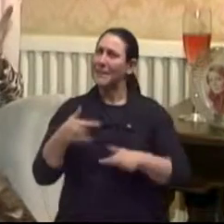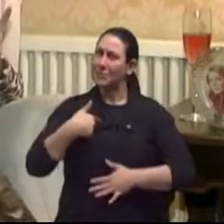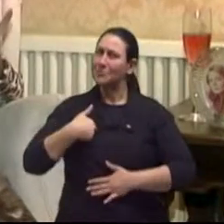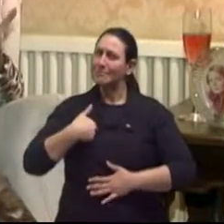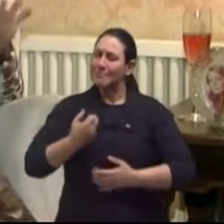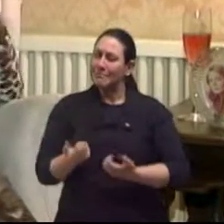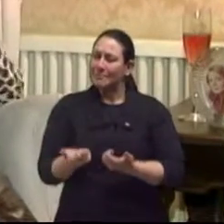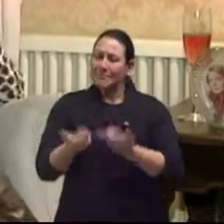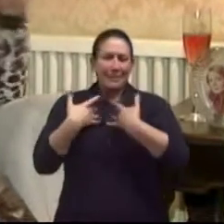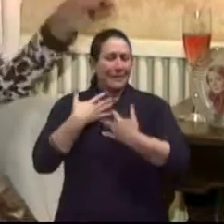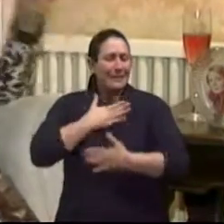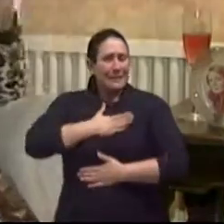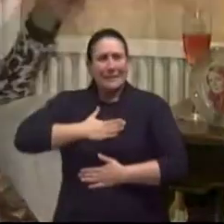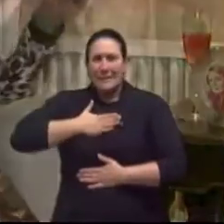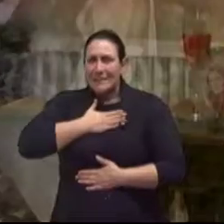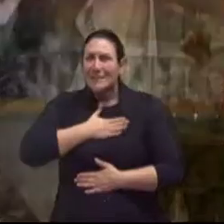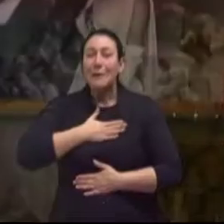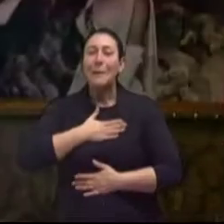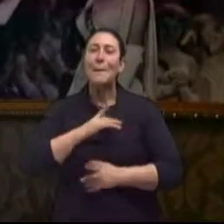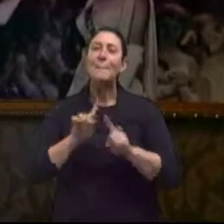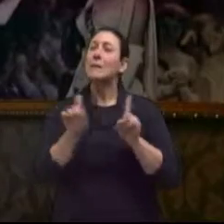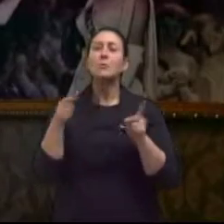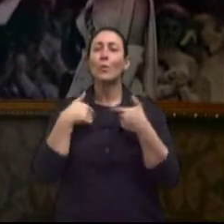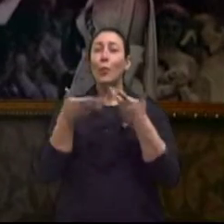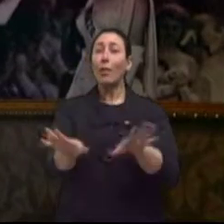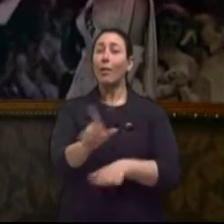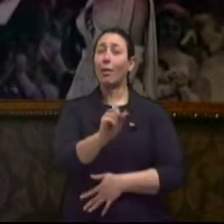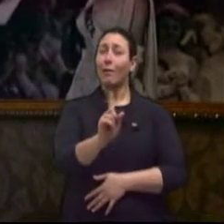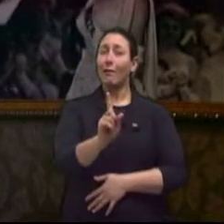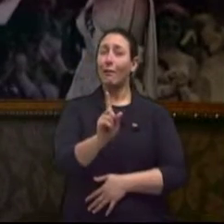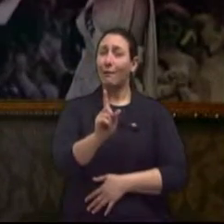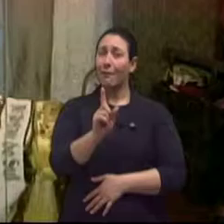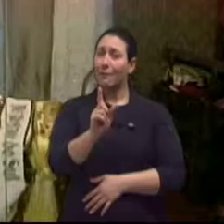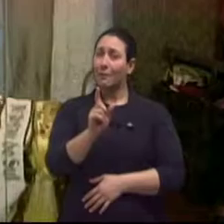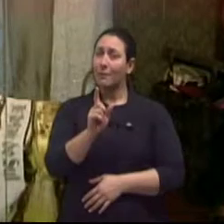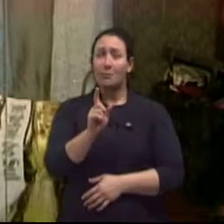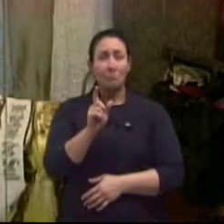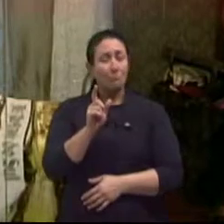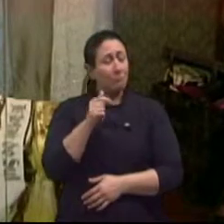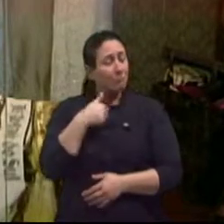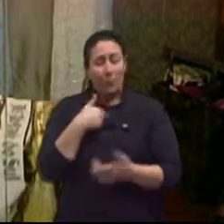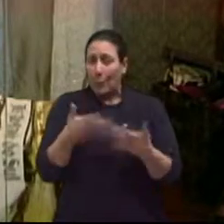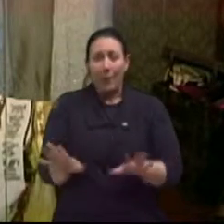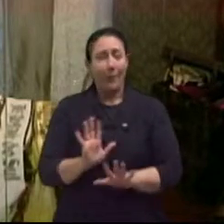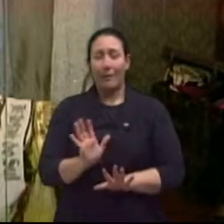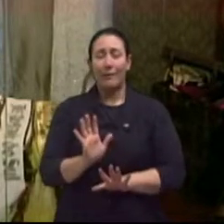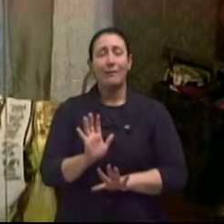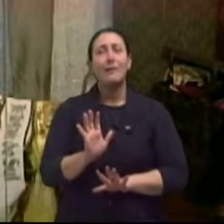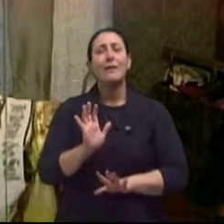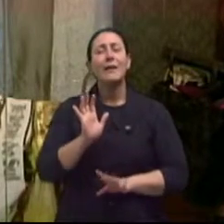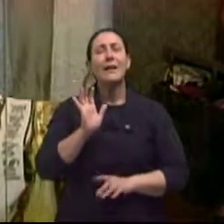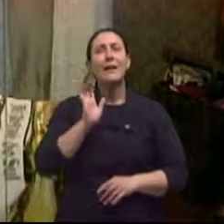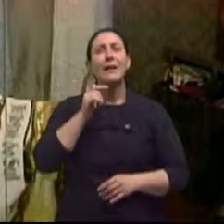alegria. Mas eu não queria concorrer. Não queria concorrer. Olha aqui,